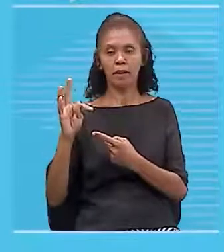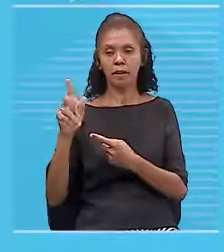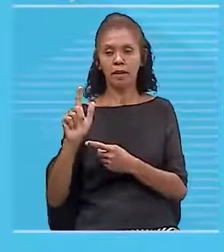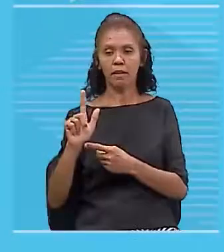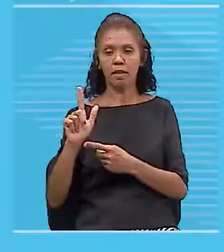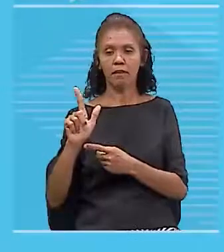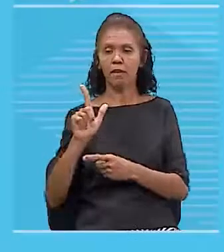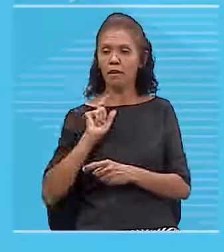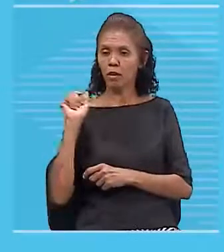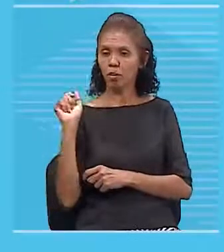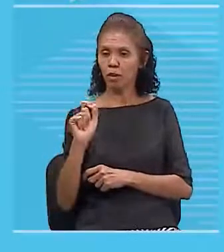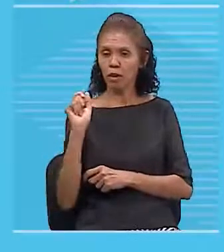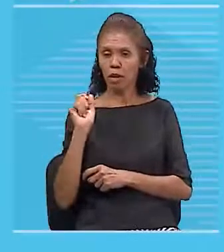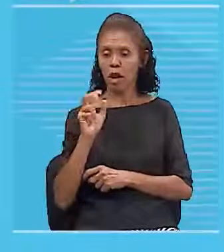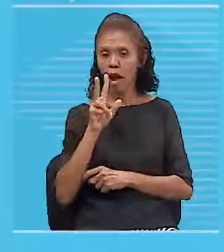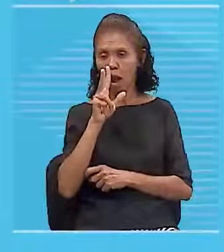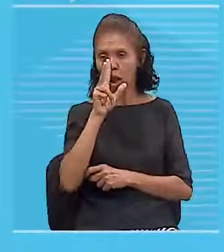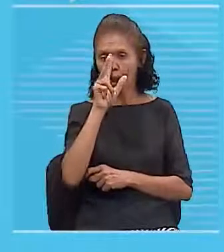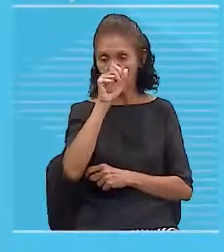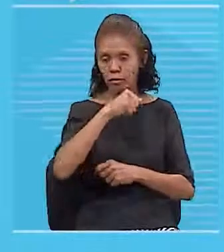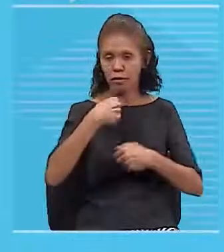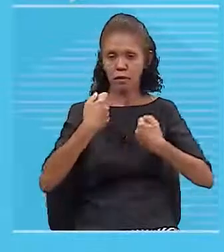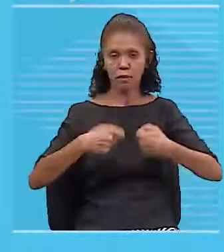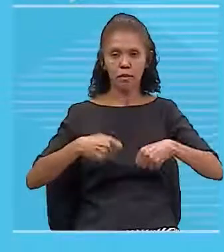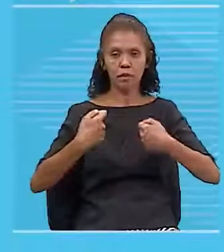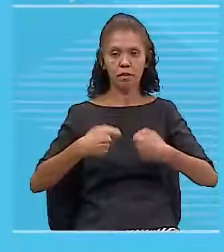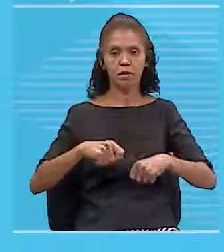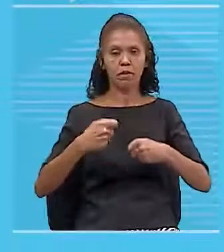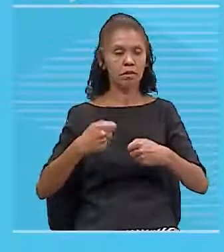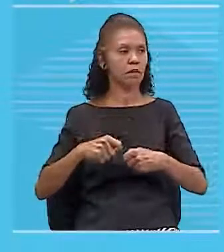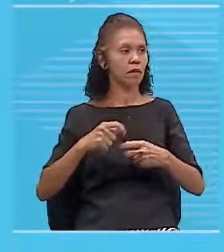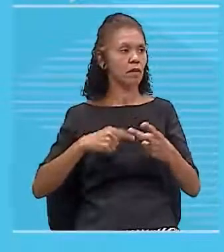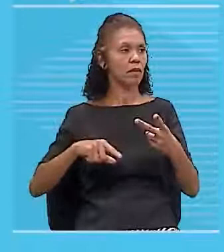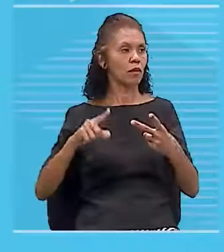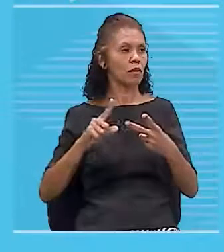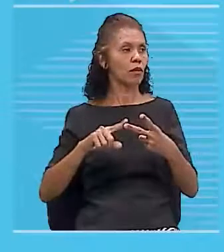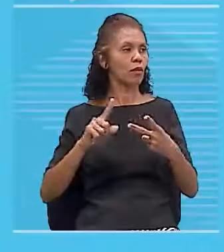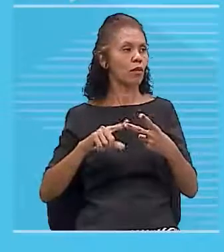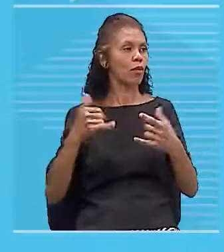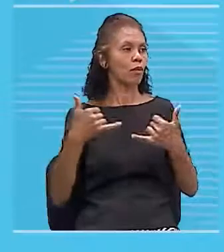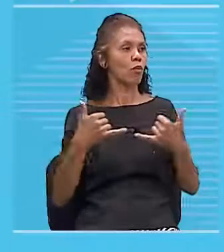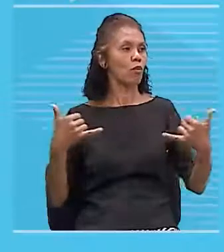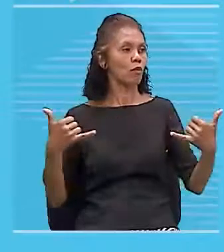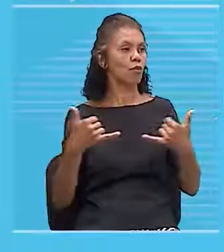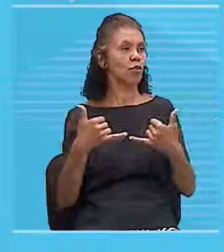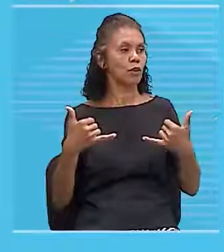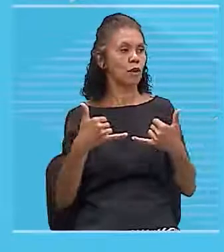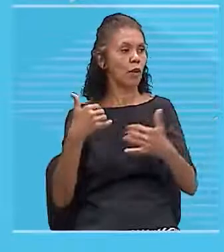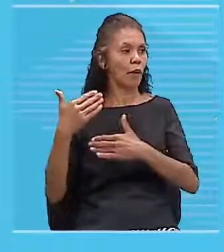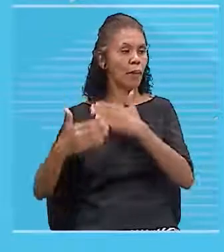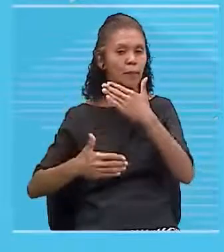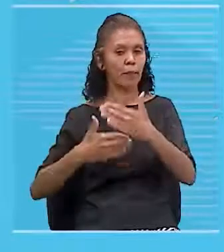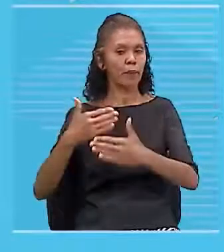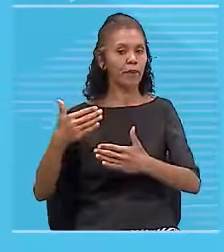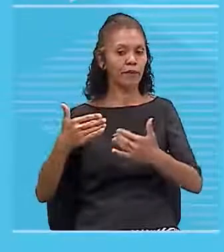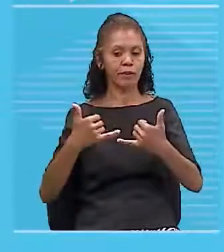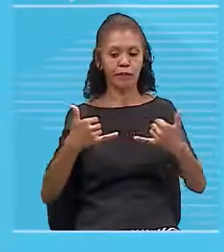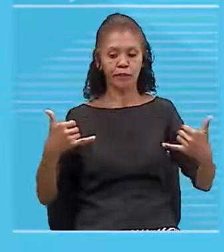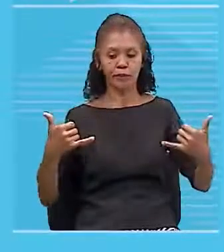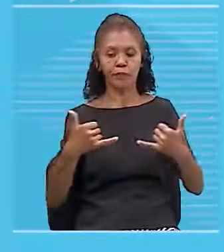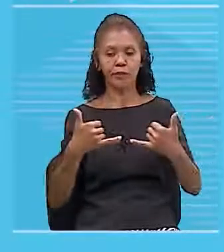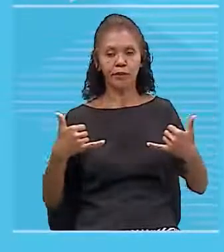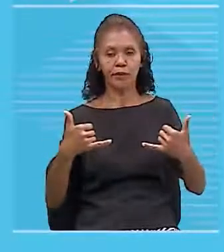deslocar as cargas, né? Como a gente já sabe. O fio vai ser a trajetória que essas cargas vão